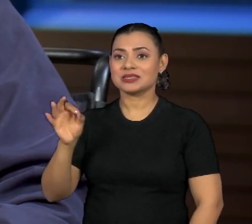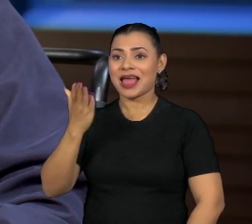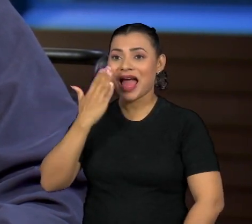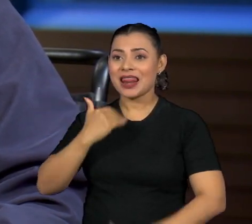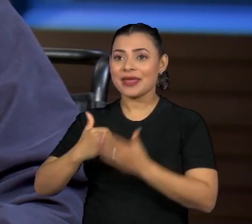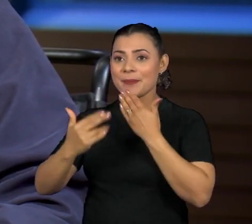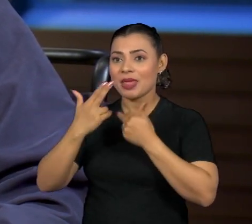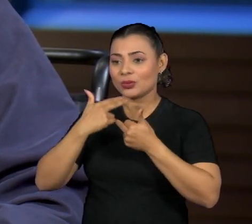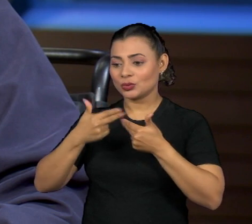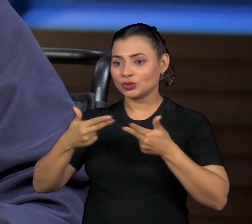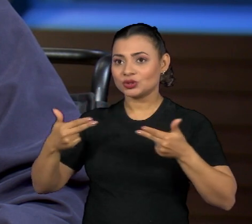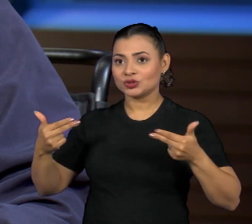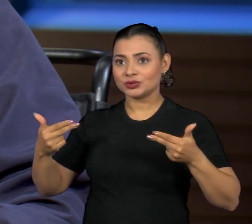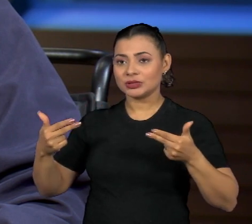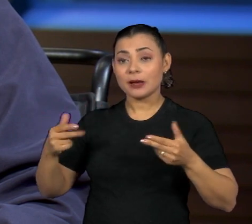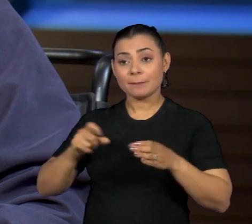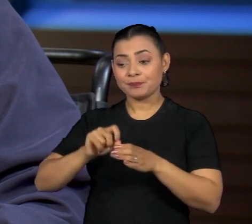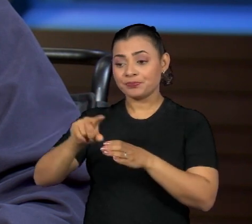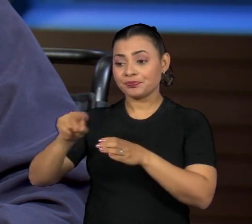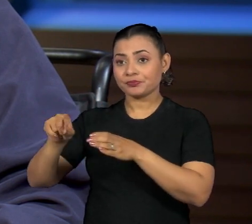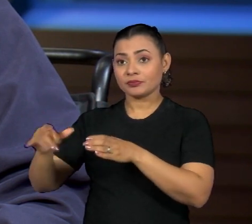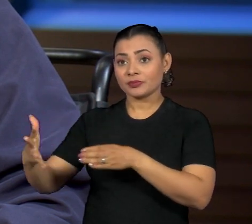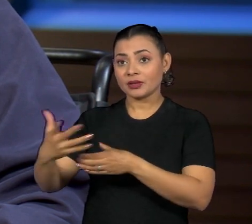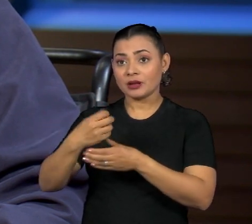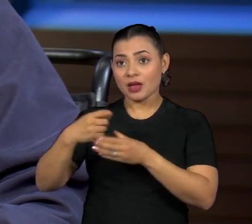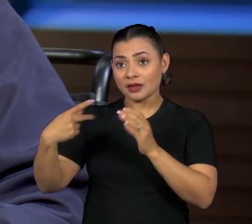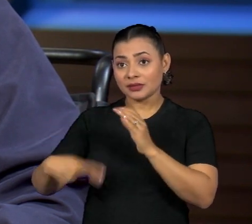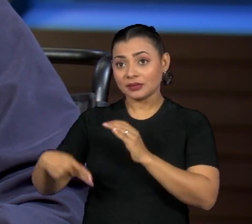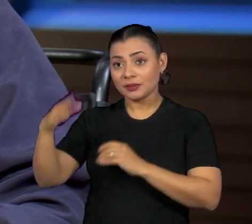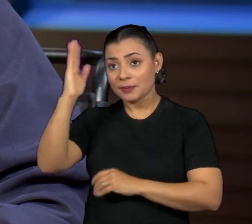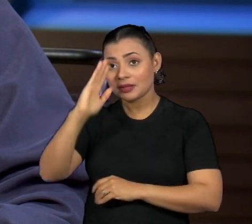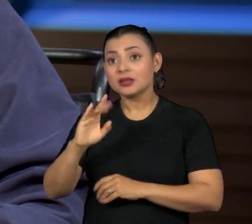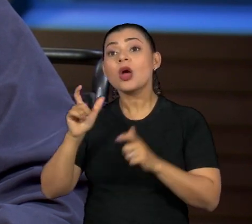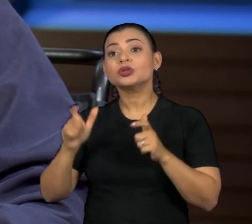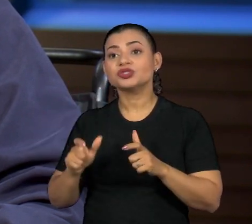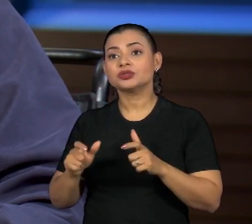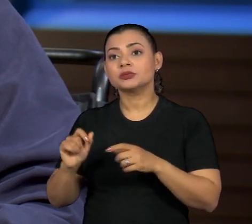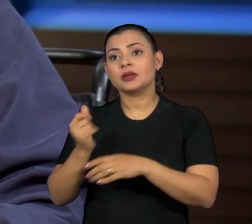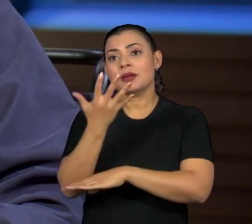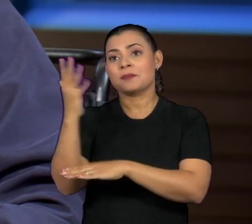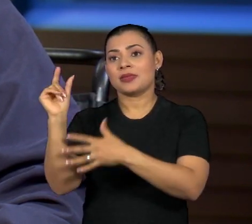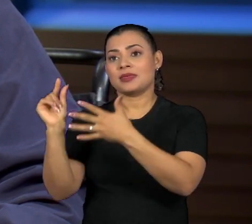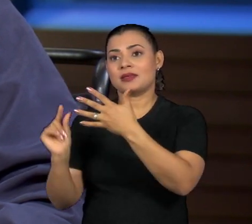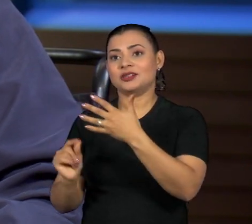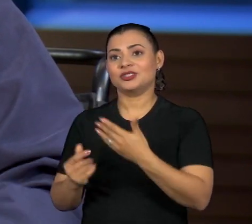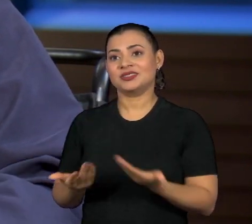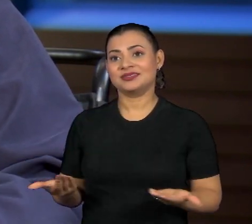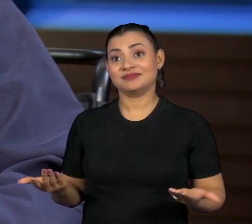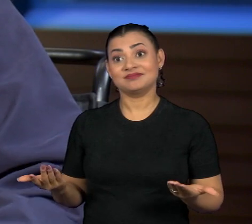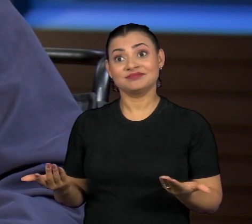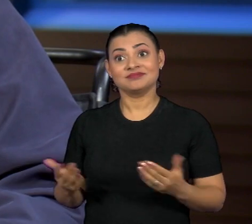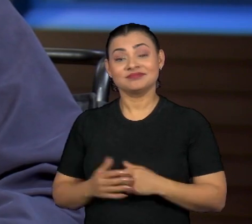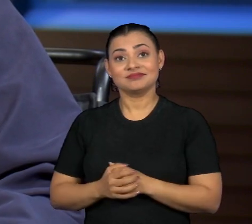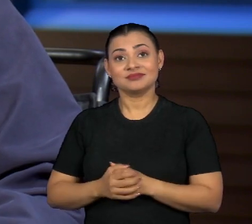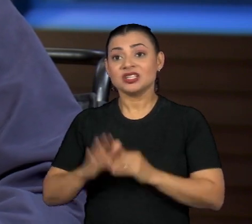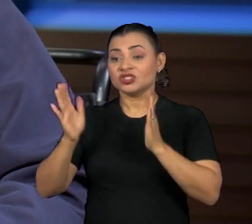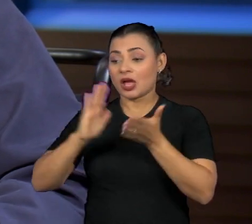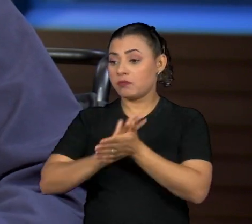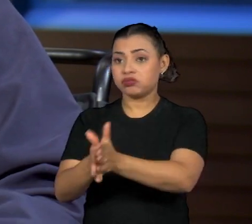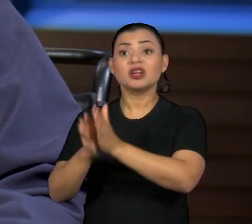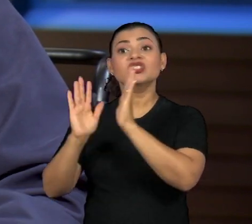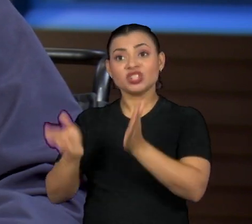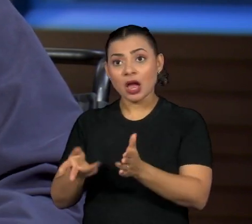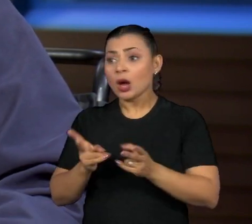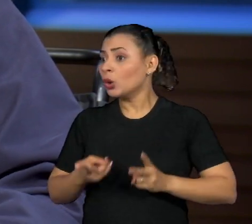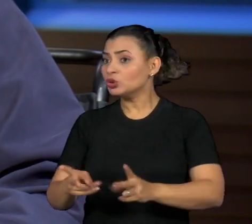que são produzidos para o brasileiro comer é produzido na Mata Atlântica. Quer dizer, num território que já está devastado e